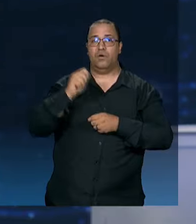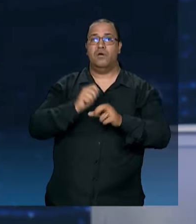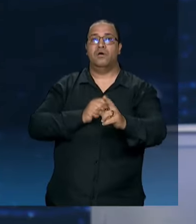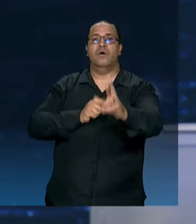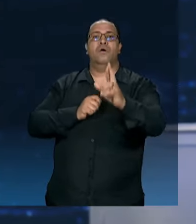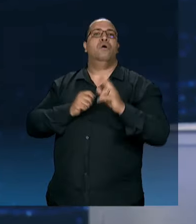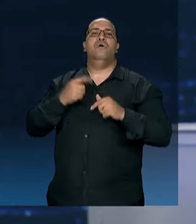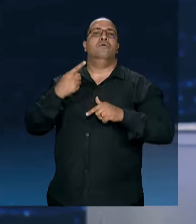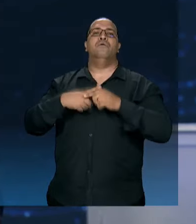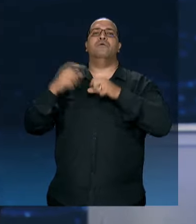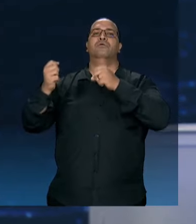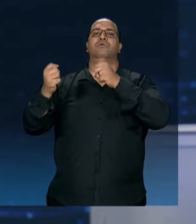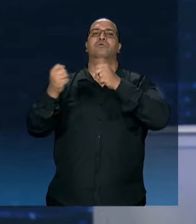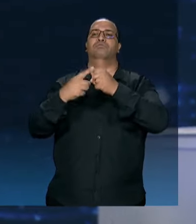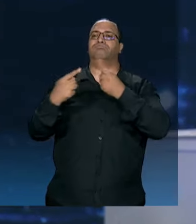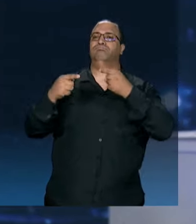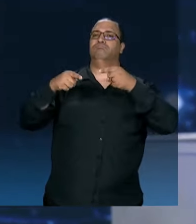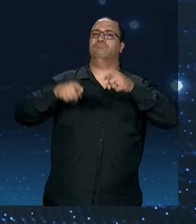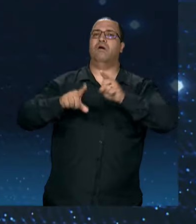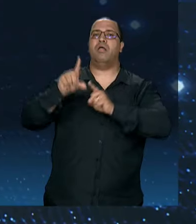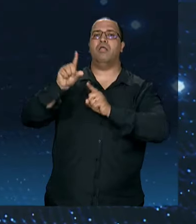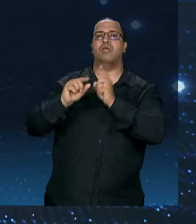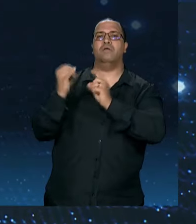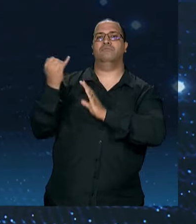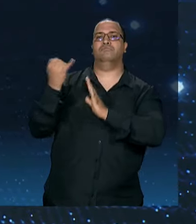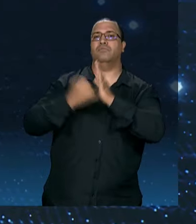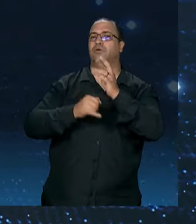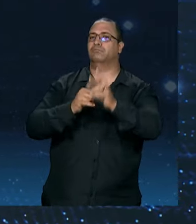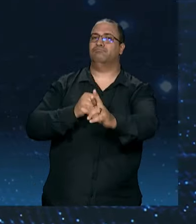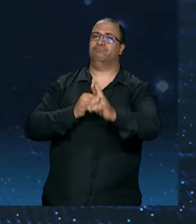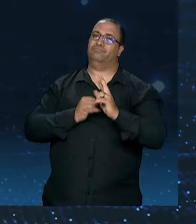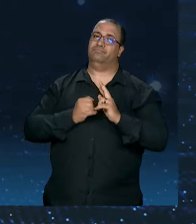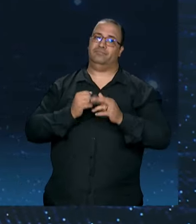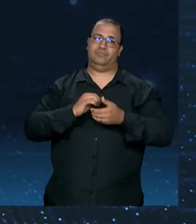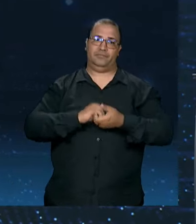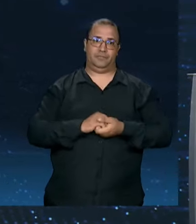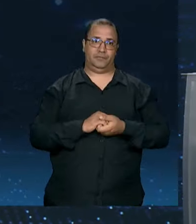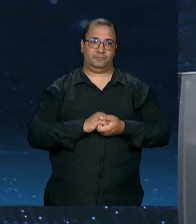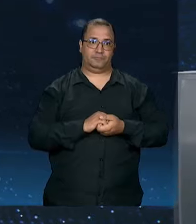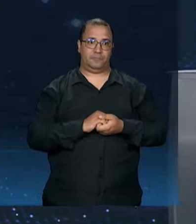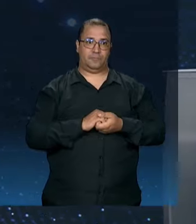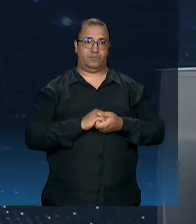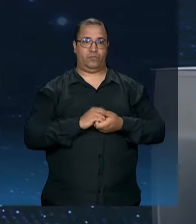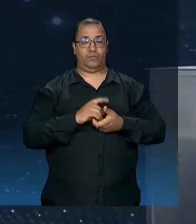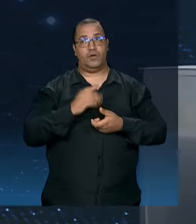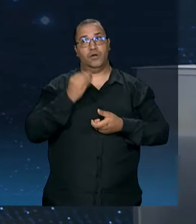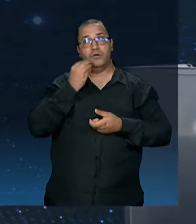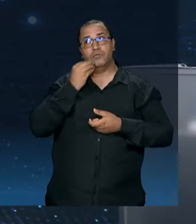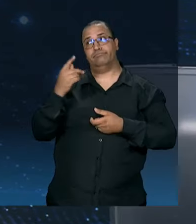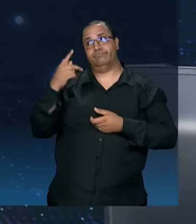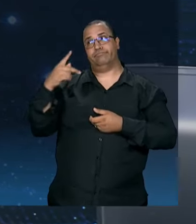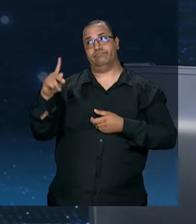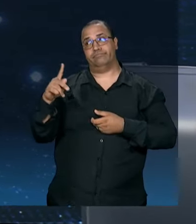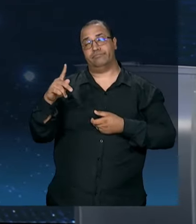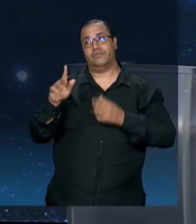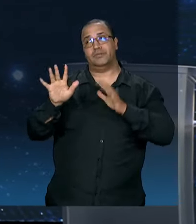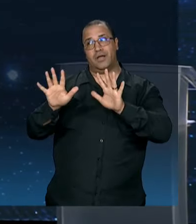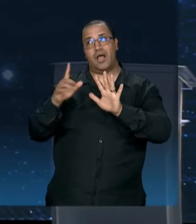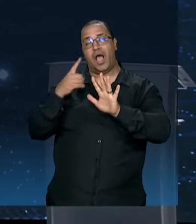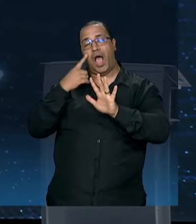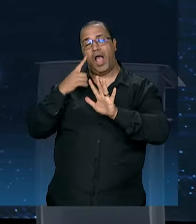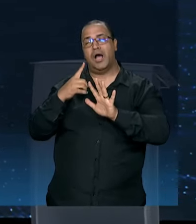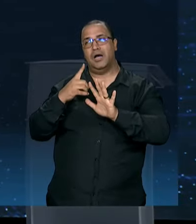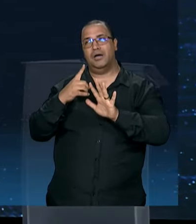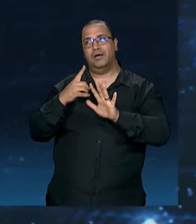dele, porque que o PSOL votou contra a redução de impostos que ele não responde. Olha, essa experiência sua, Ricardo, cheia de